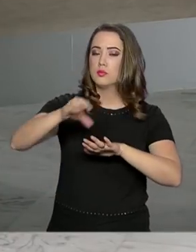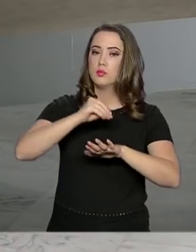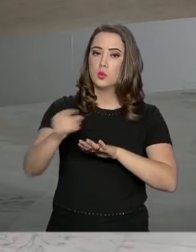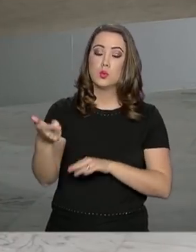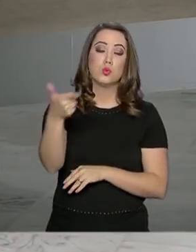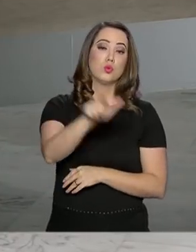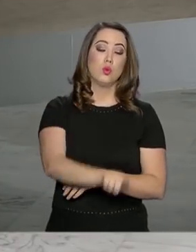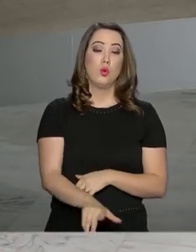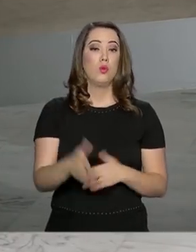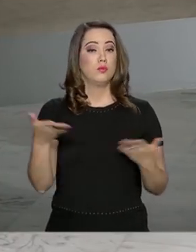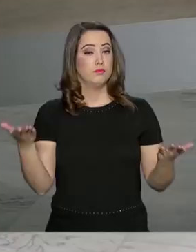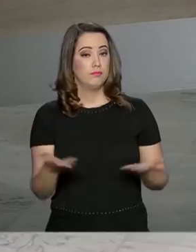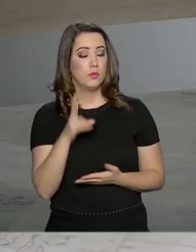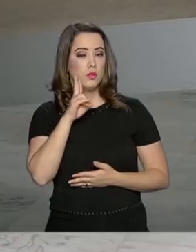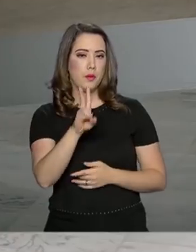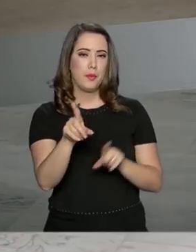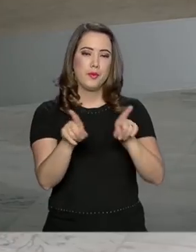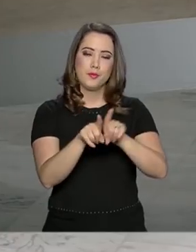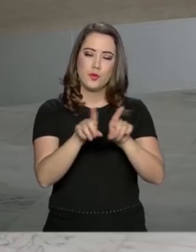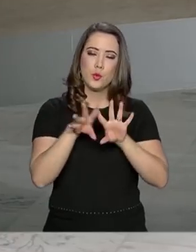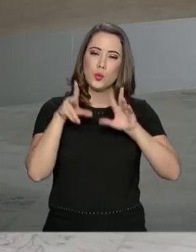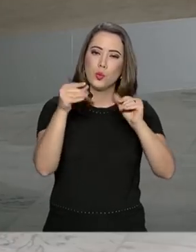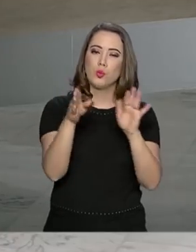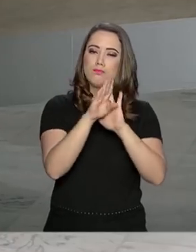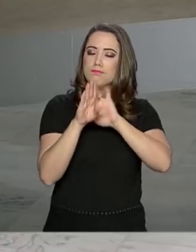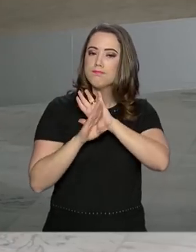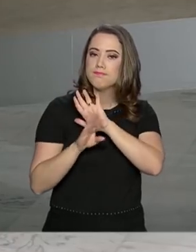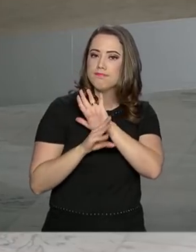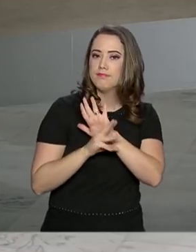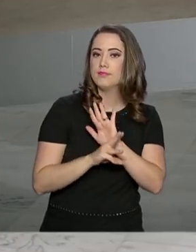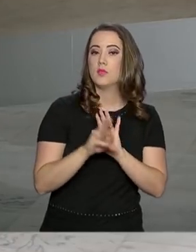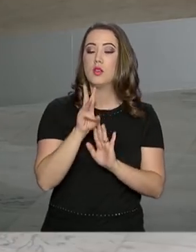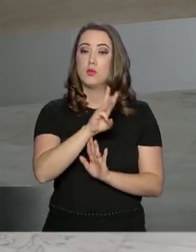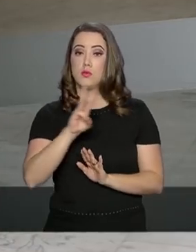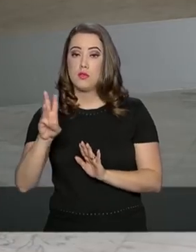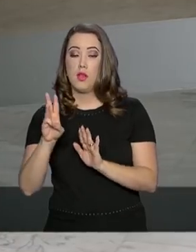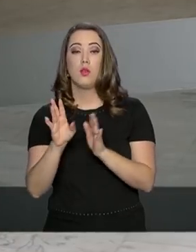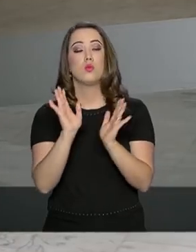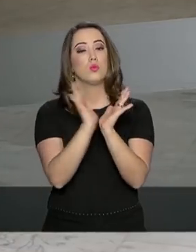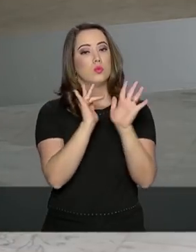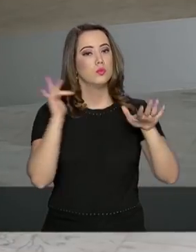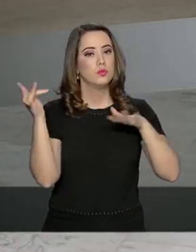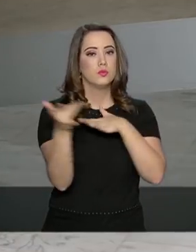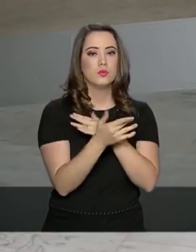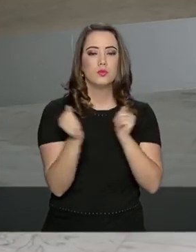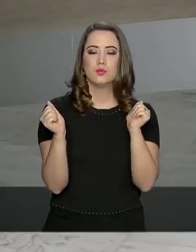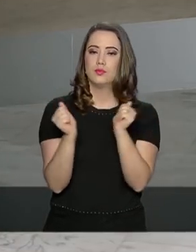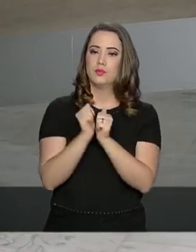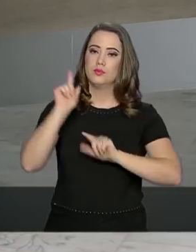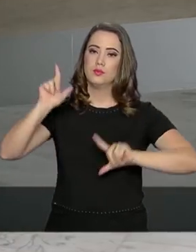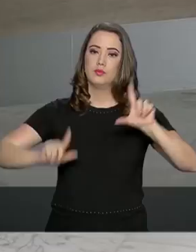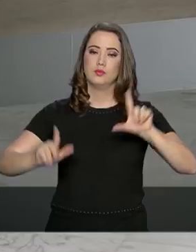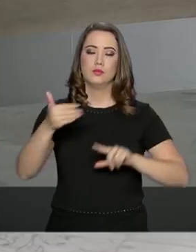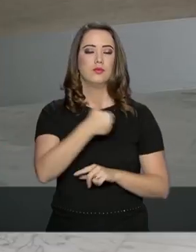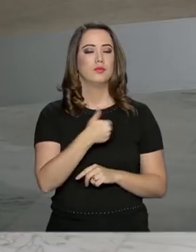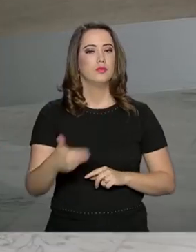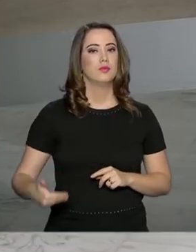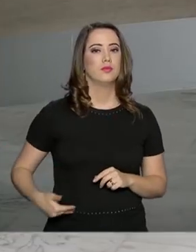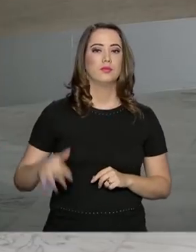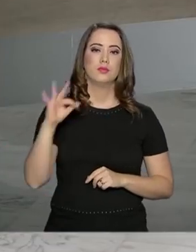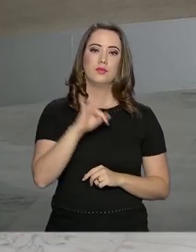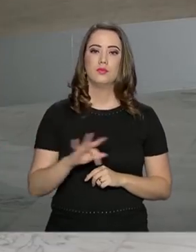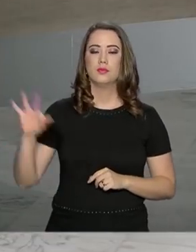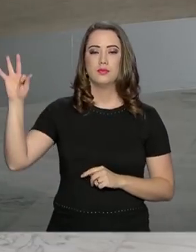outras informações. Você também pode acompanhar toda a nossa programação nas nossas redes sociais. Fique com a gente na NBR,